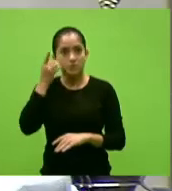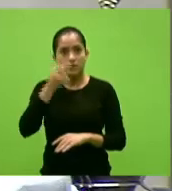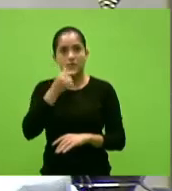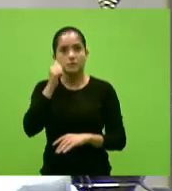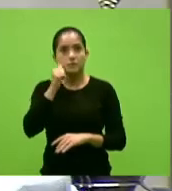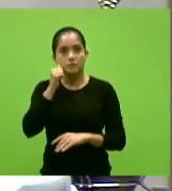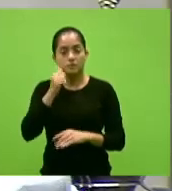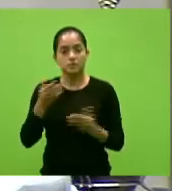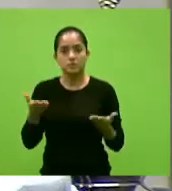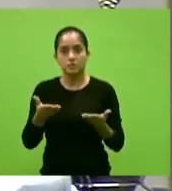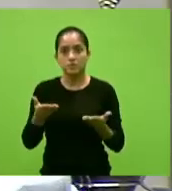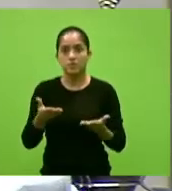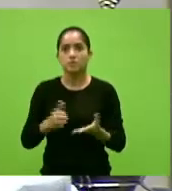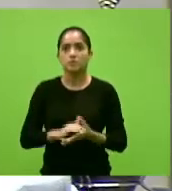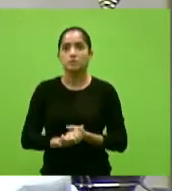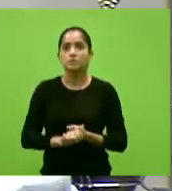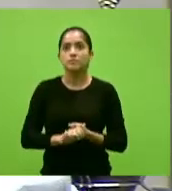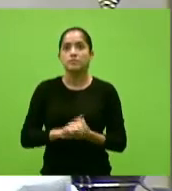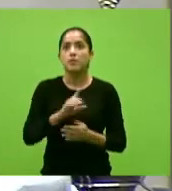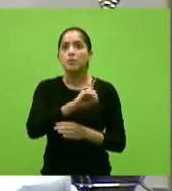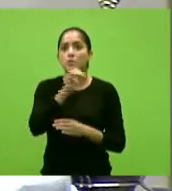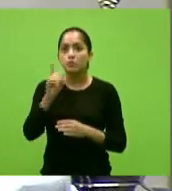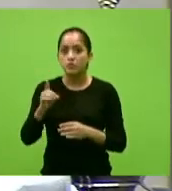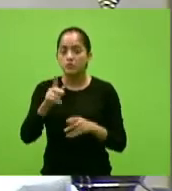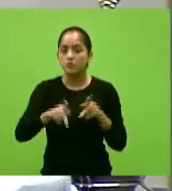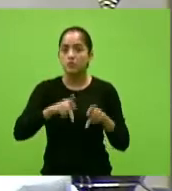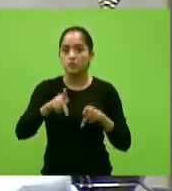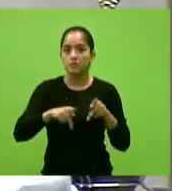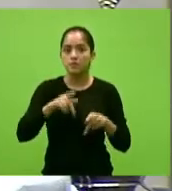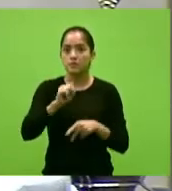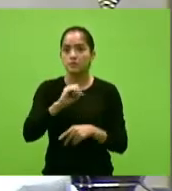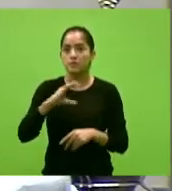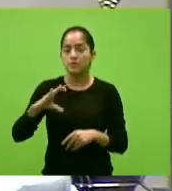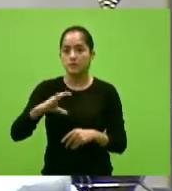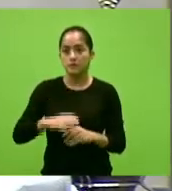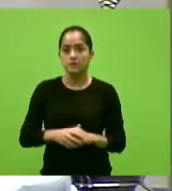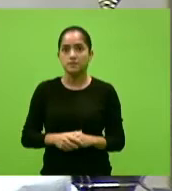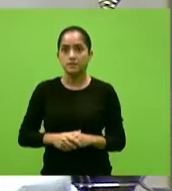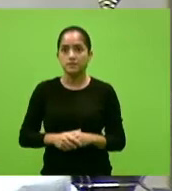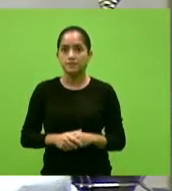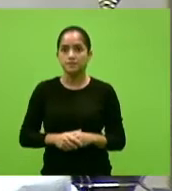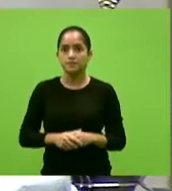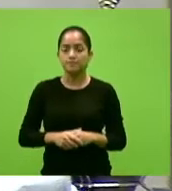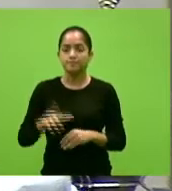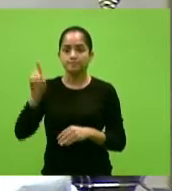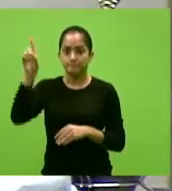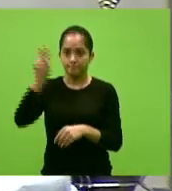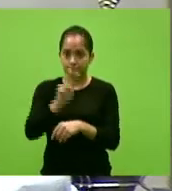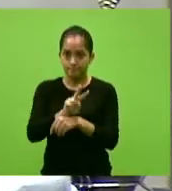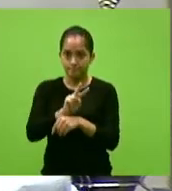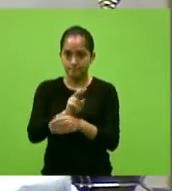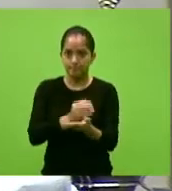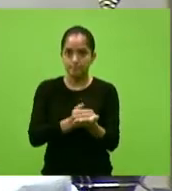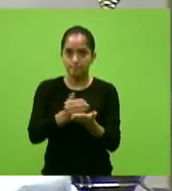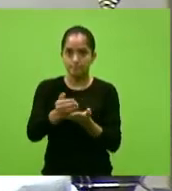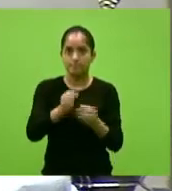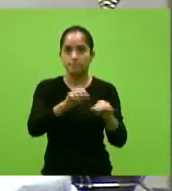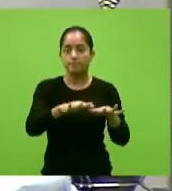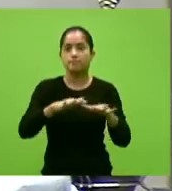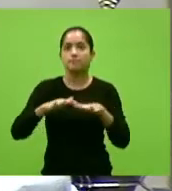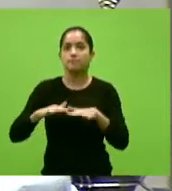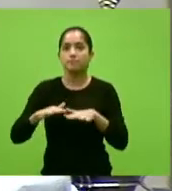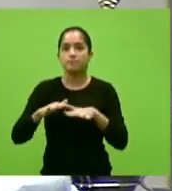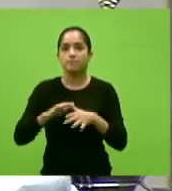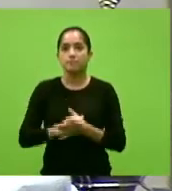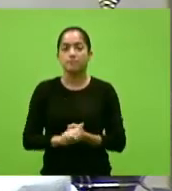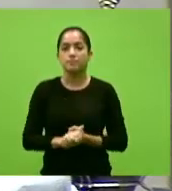Bom dia, deputados. Bom dia aos catarinenses. Sobre a proteção de Deus, declaro aberta a